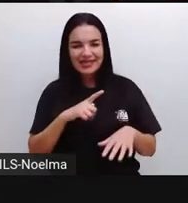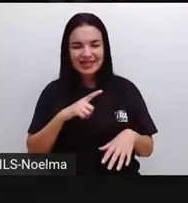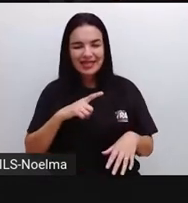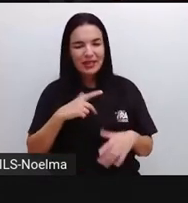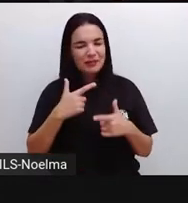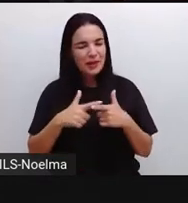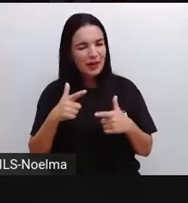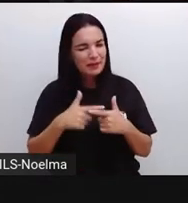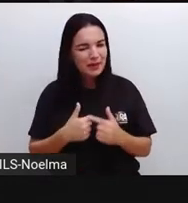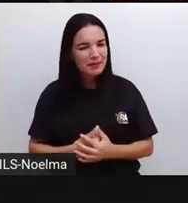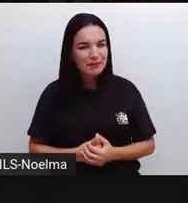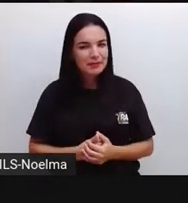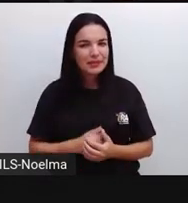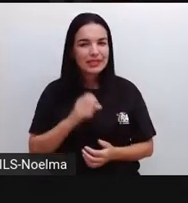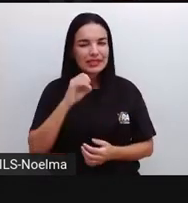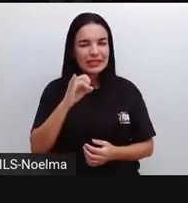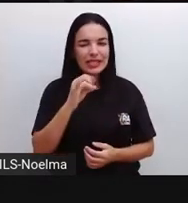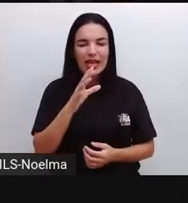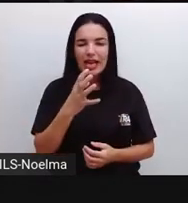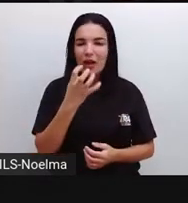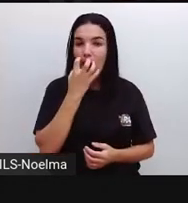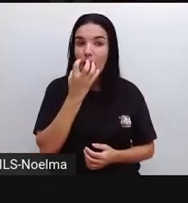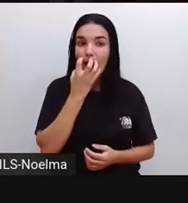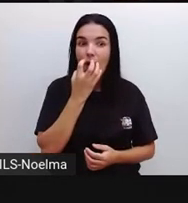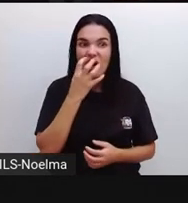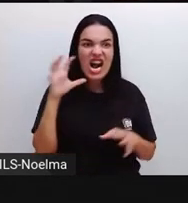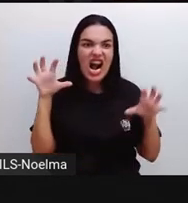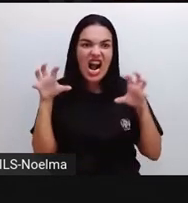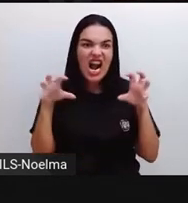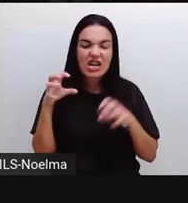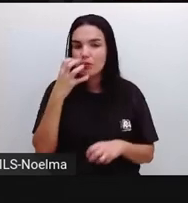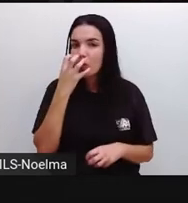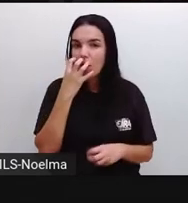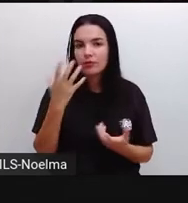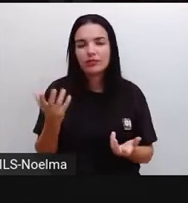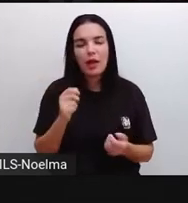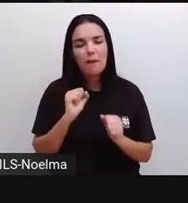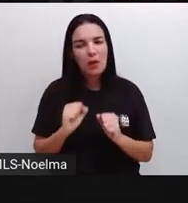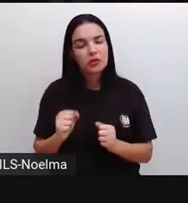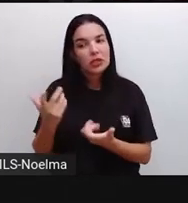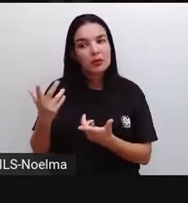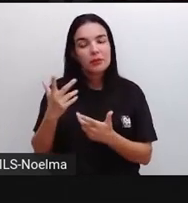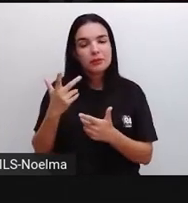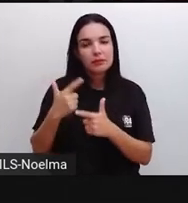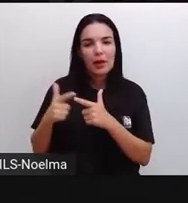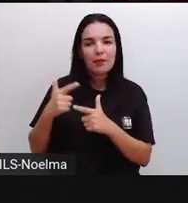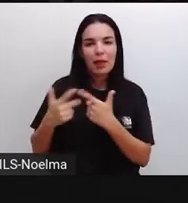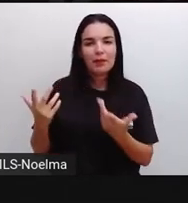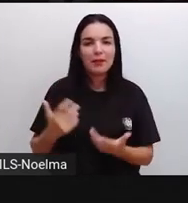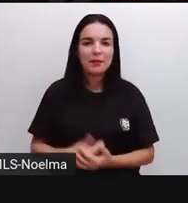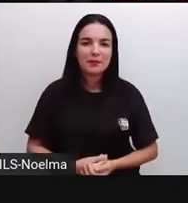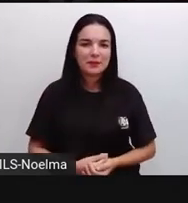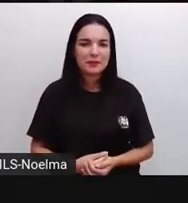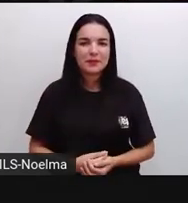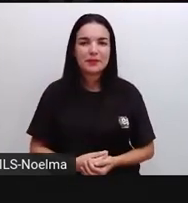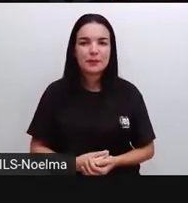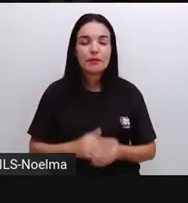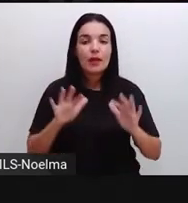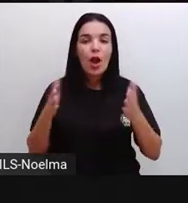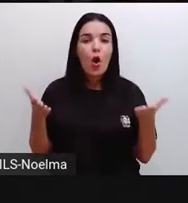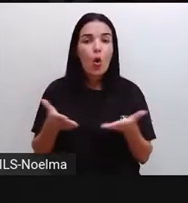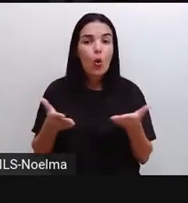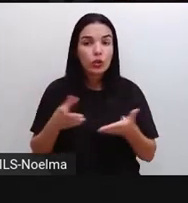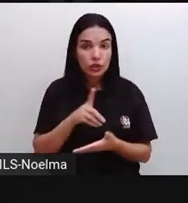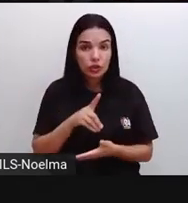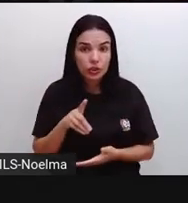um animalzinho ali feroz que atrapalhe a leitura do hidrômetro. Hoje